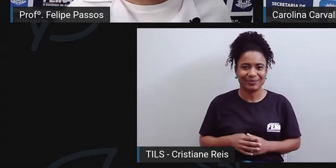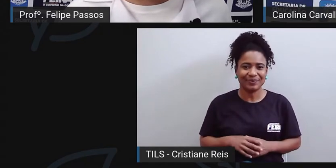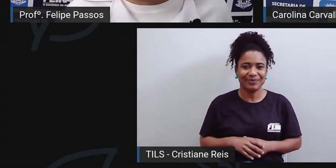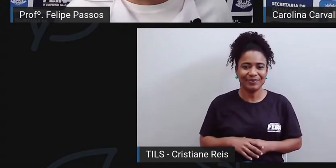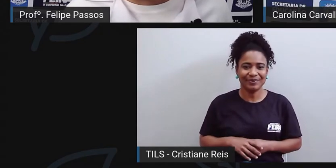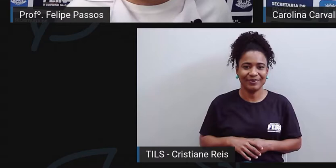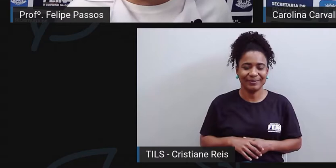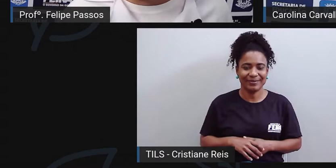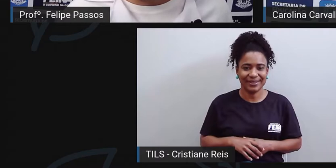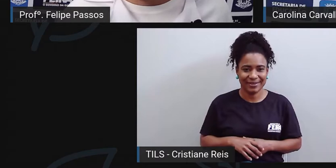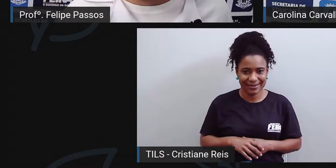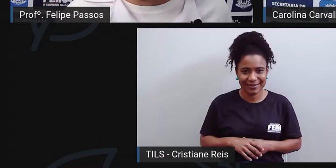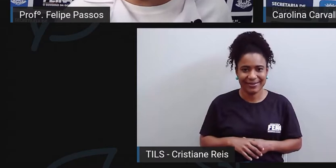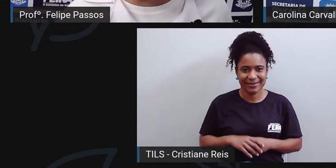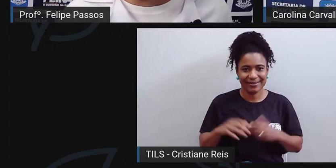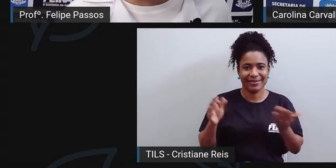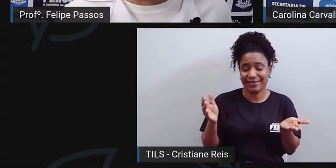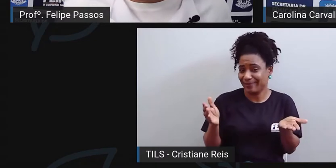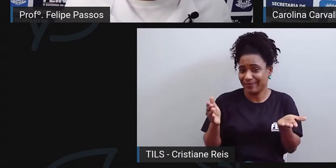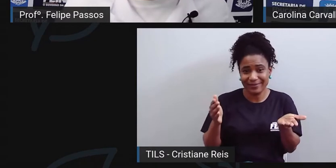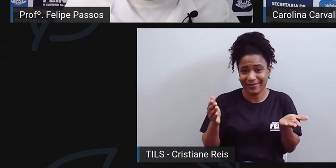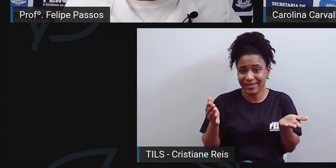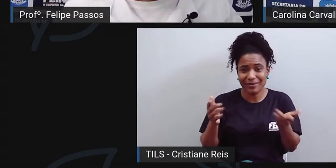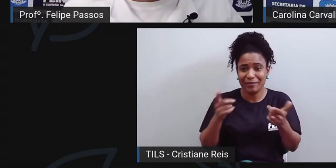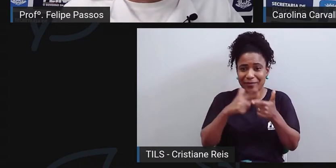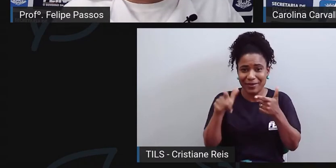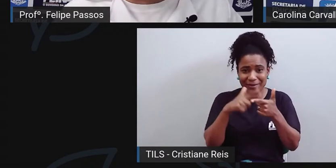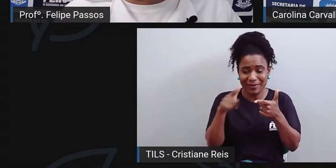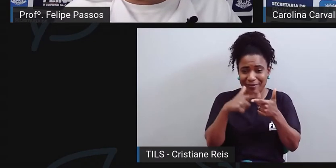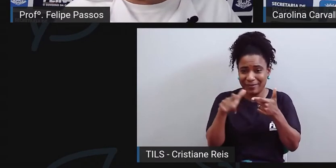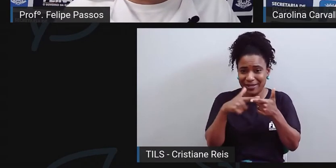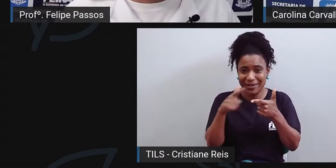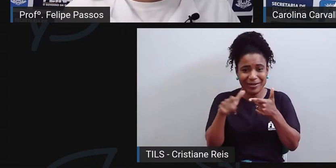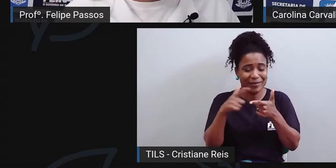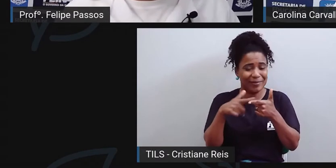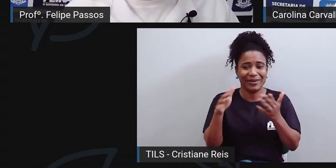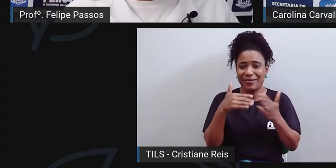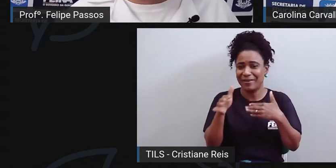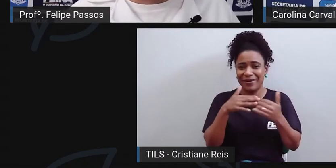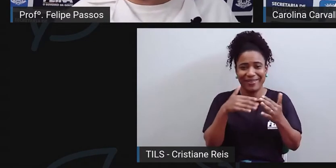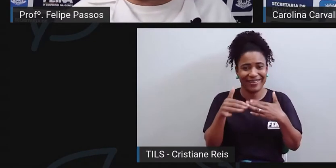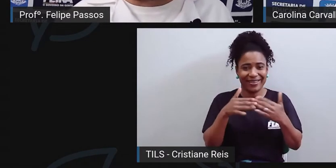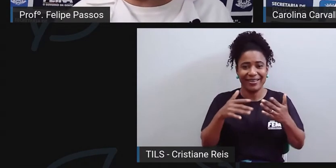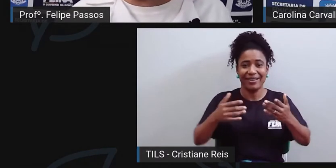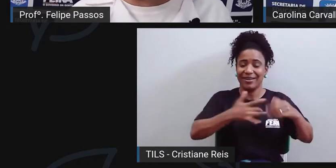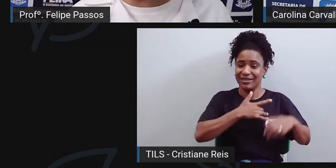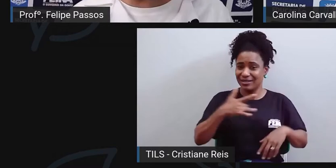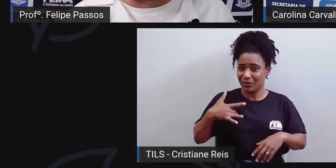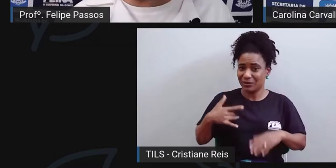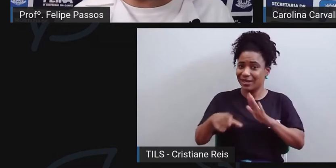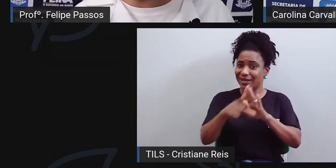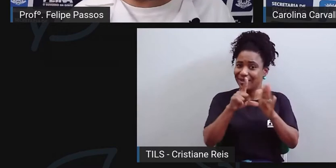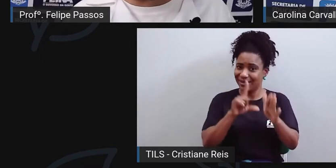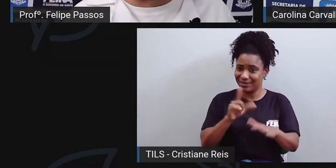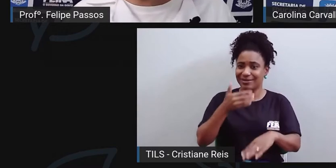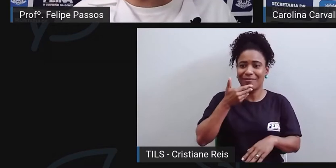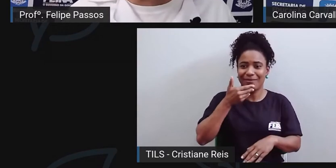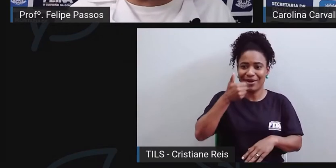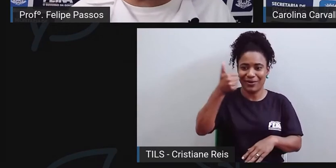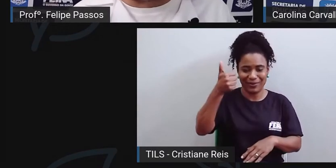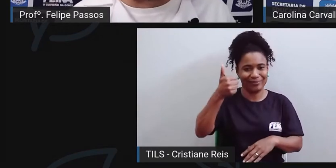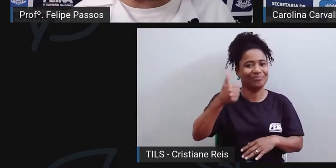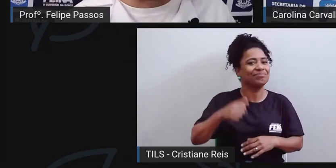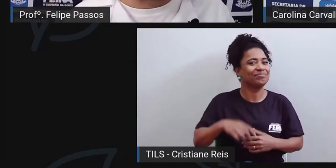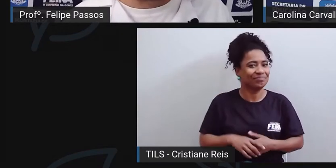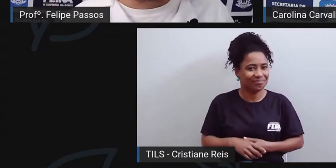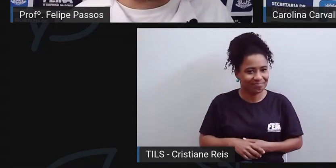Na verdade, para qualquer situação, para qualquer situação em saúde. A prevenção é muito melhor do que o